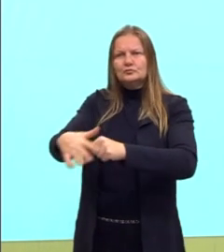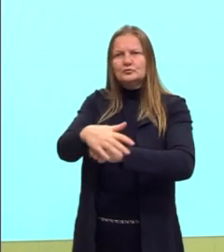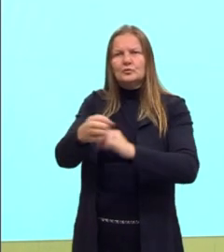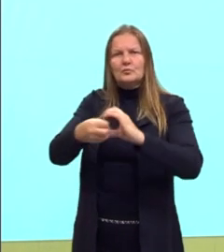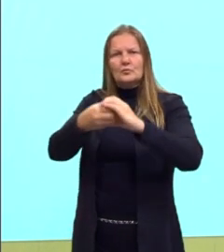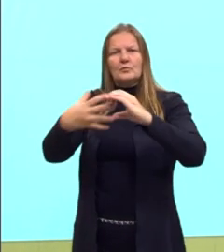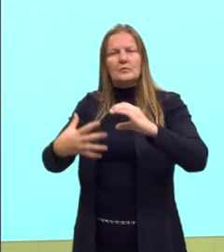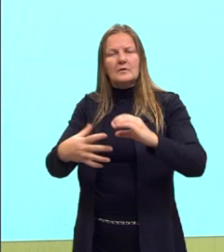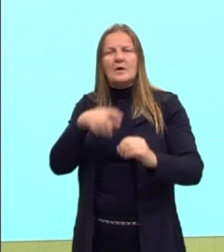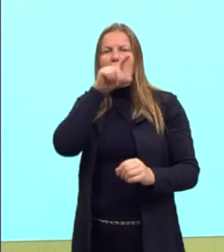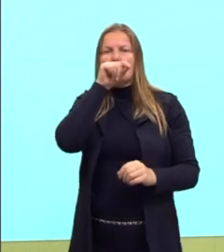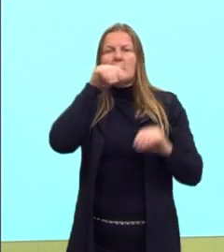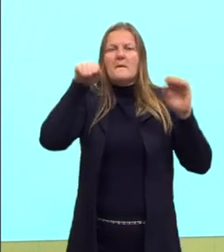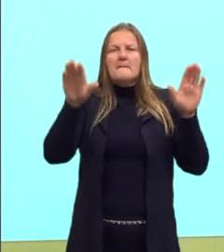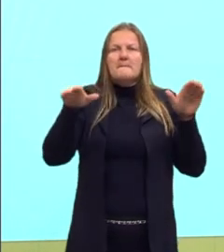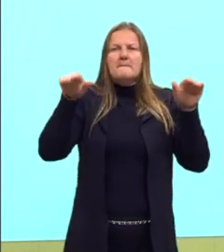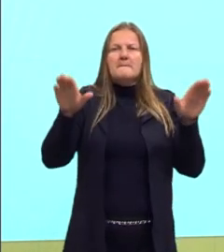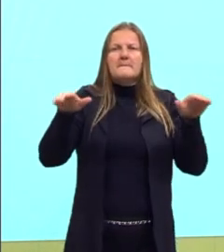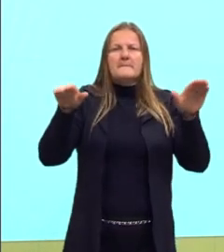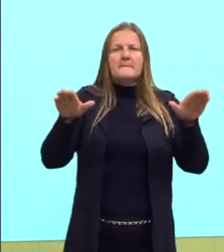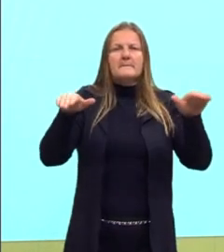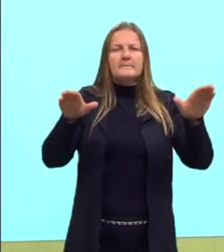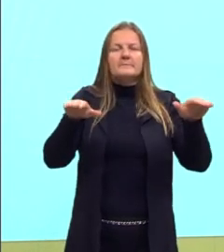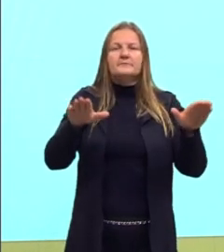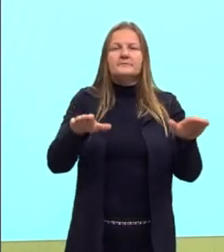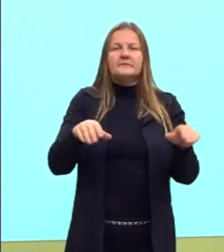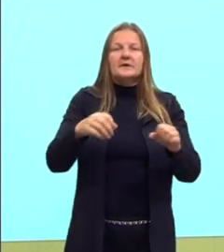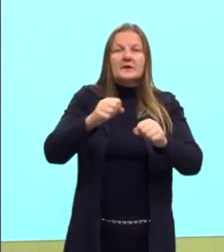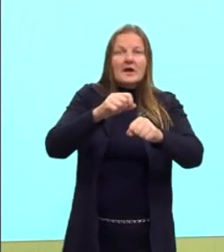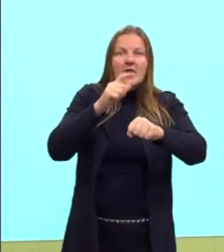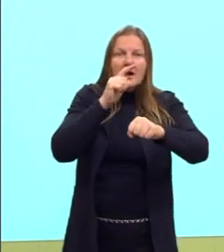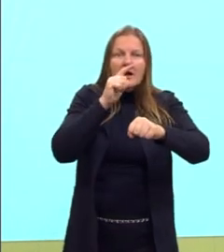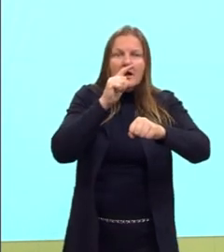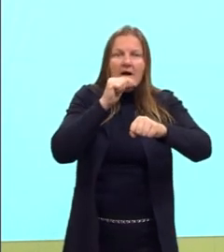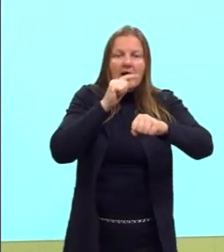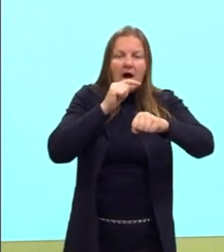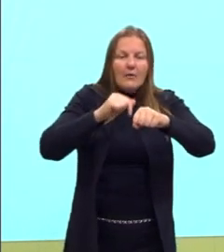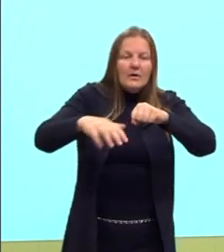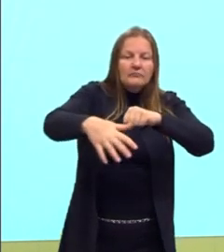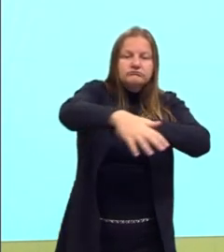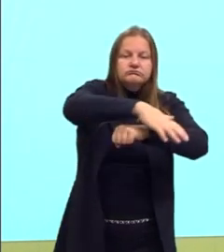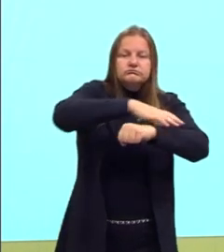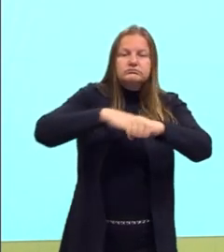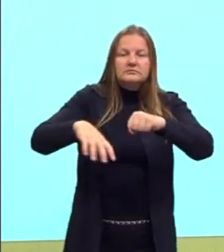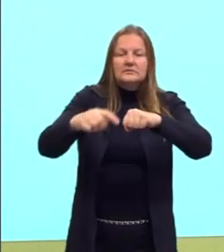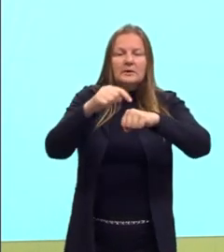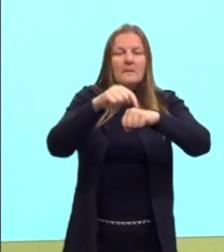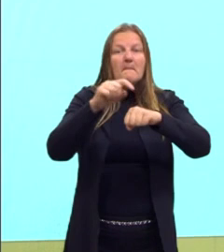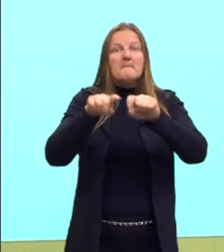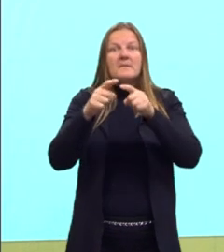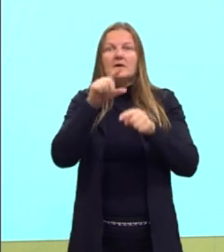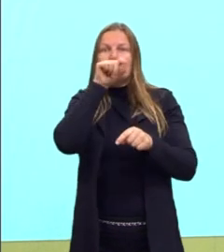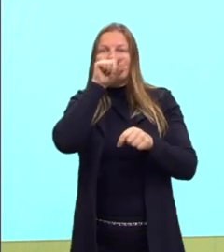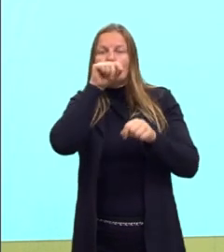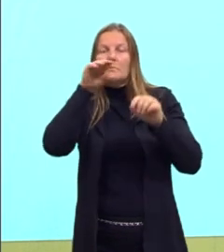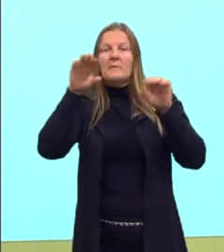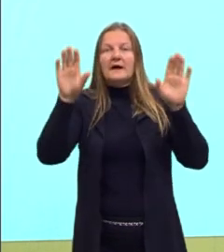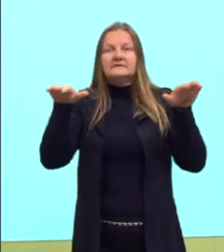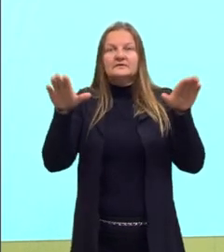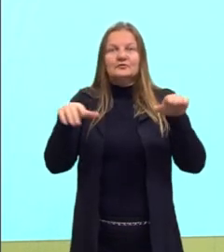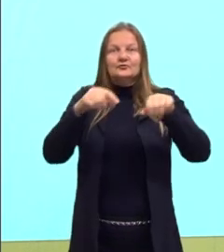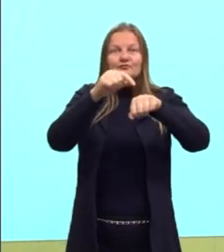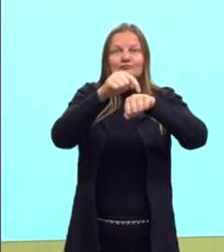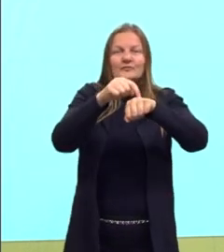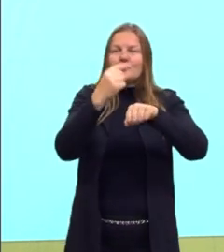então, que habitava nessa ilha, tinha bicos diferentes. Aí,